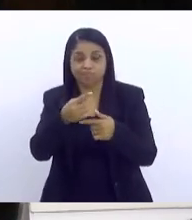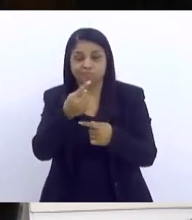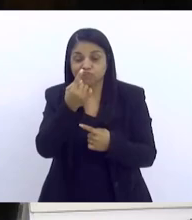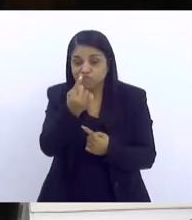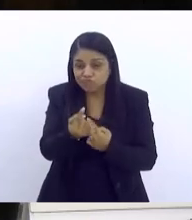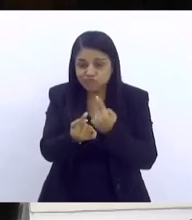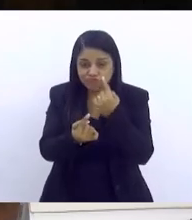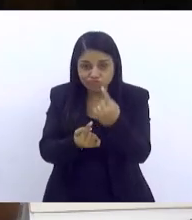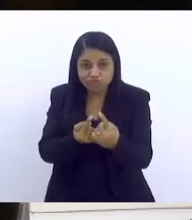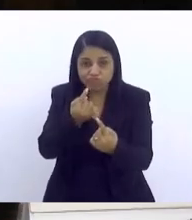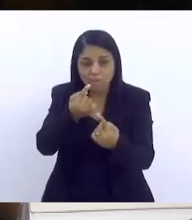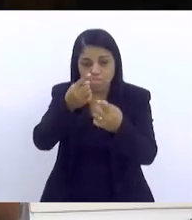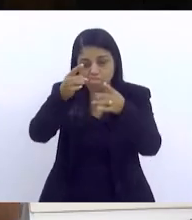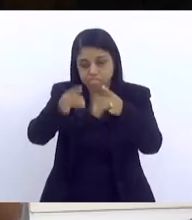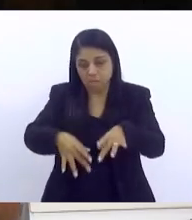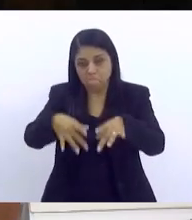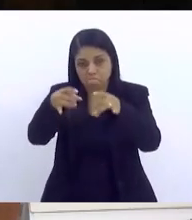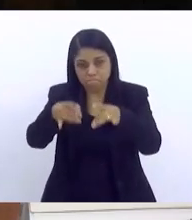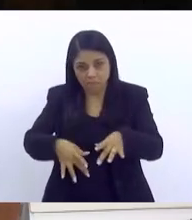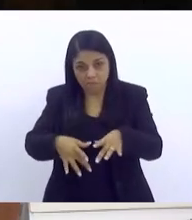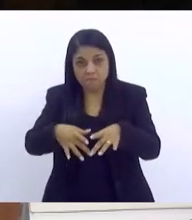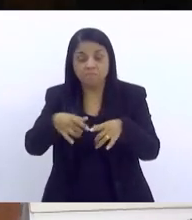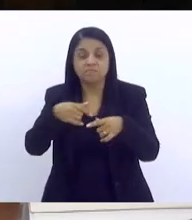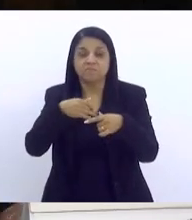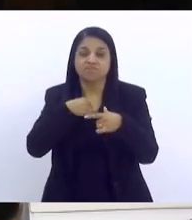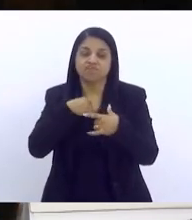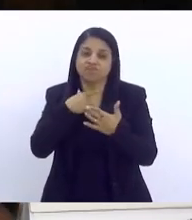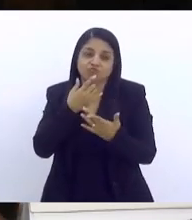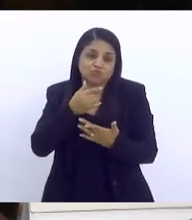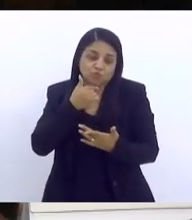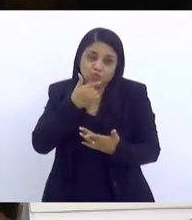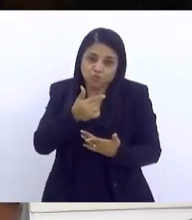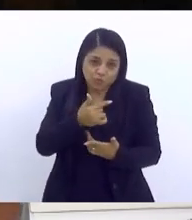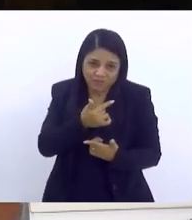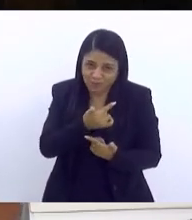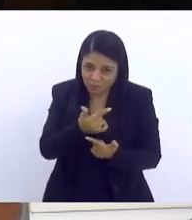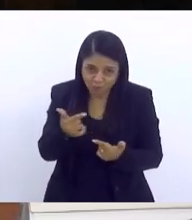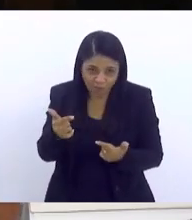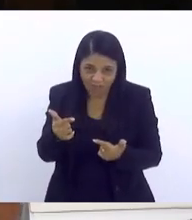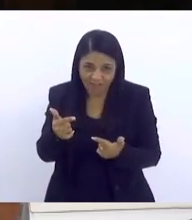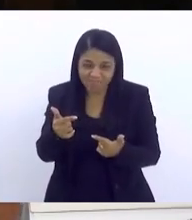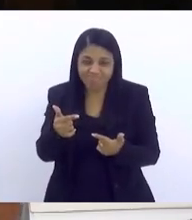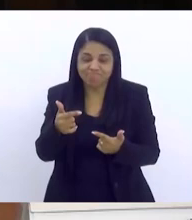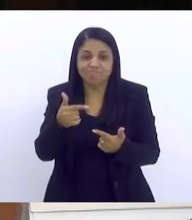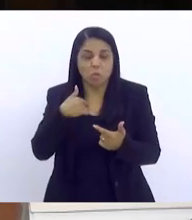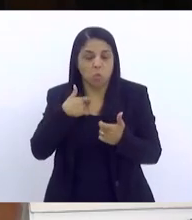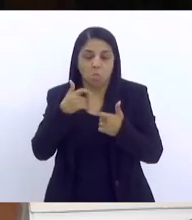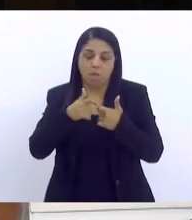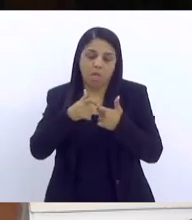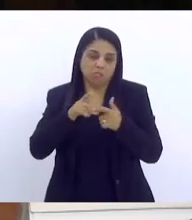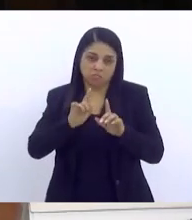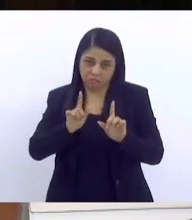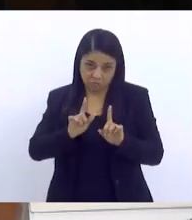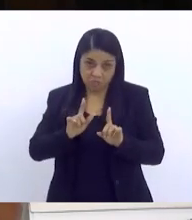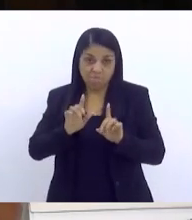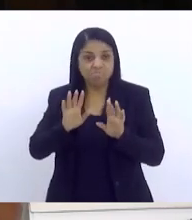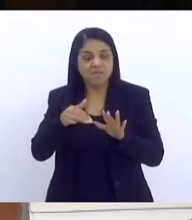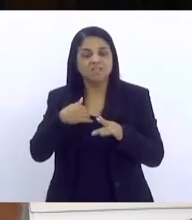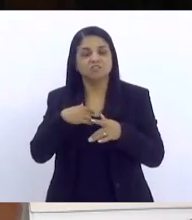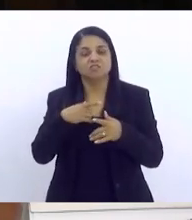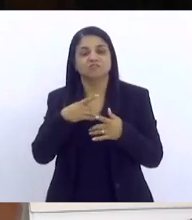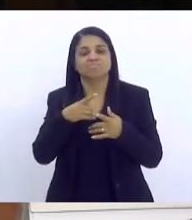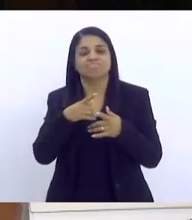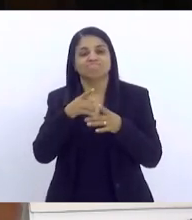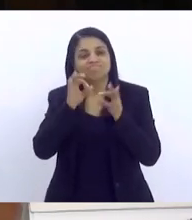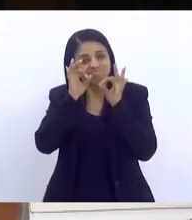Cada dia cai um. E não me resta dúvida, eu não sou médica, mas não me resta dúvida que tem a ver com as